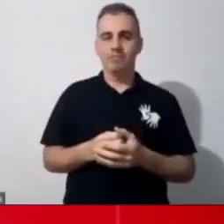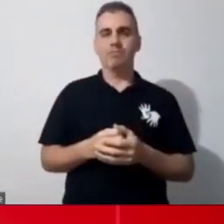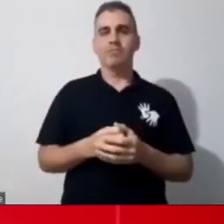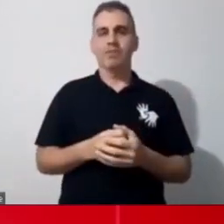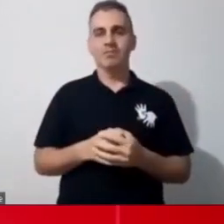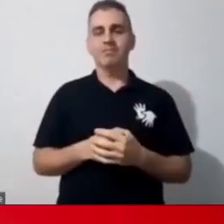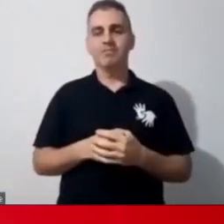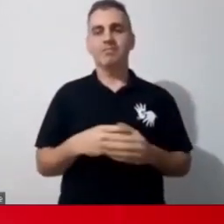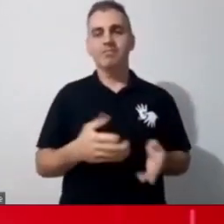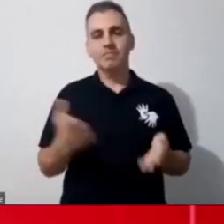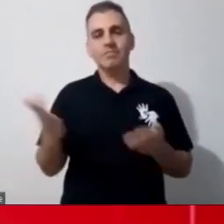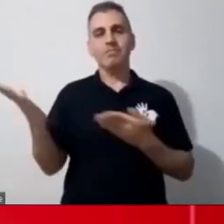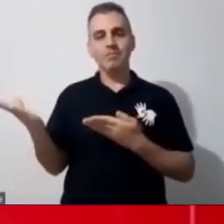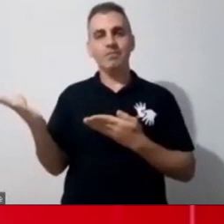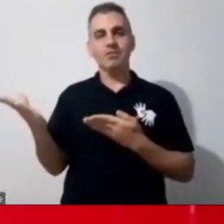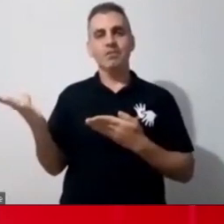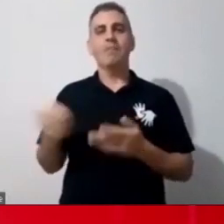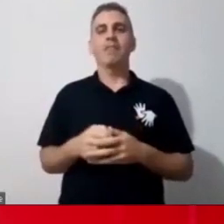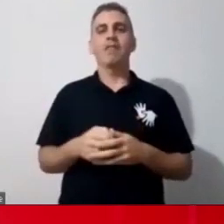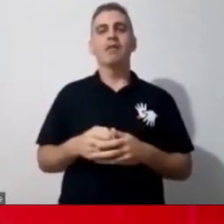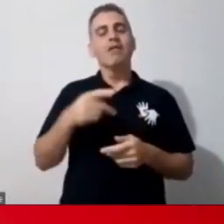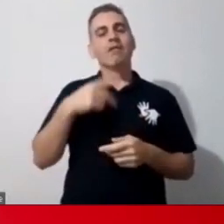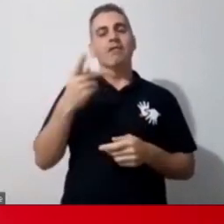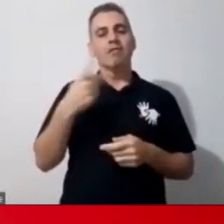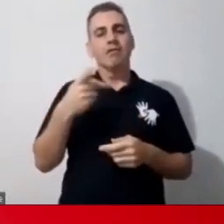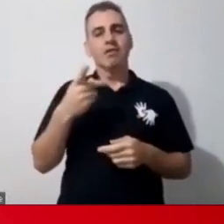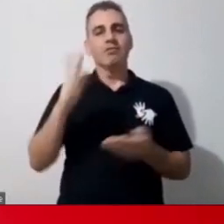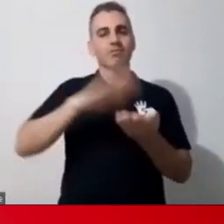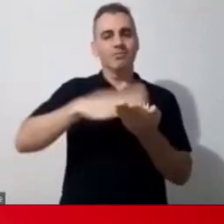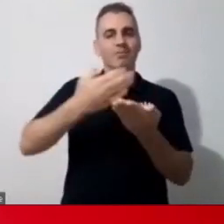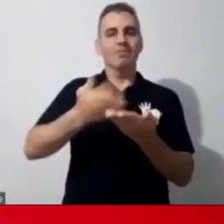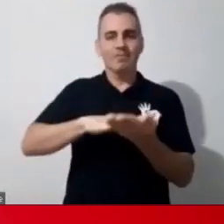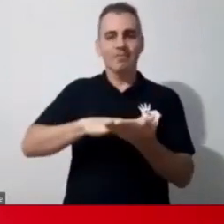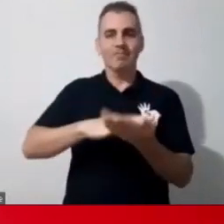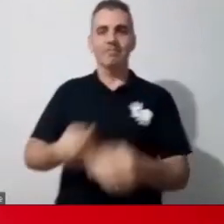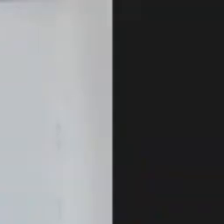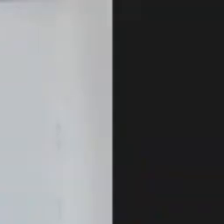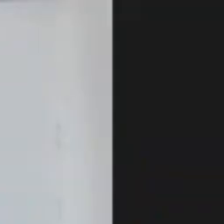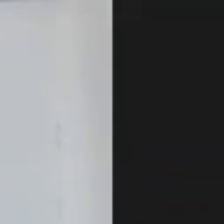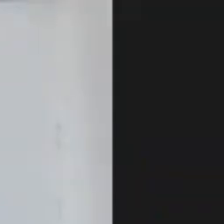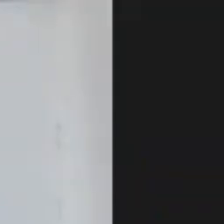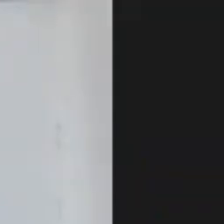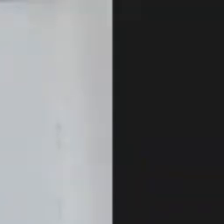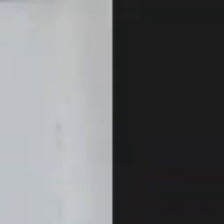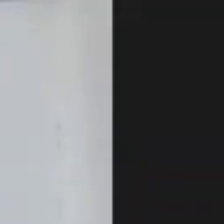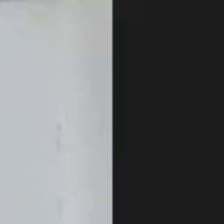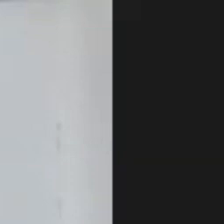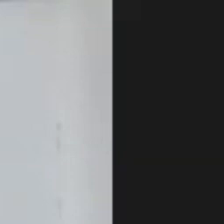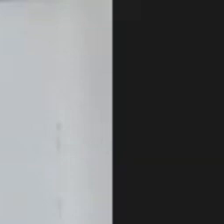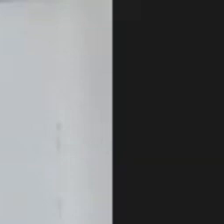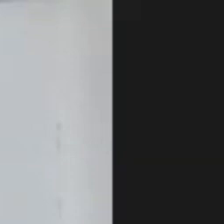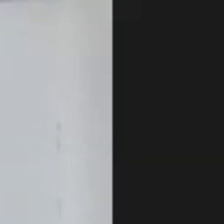vai passar a palavra, então, para o intérprete, né, fazer a sua audiodescrição. Boa noite a todos.